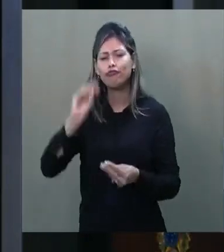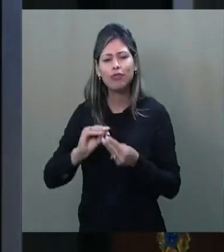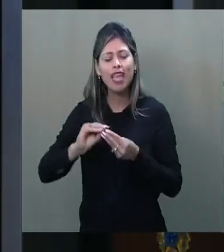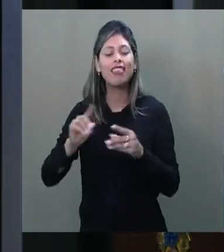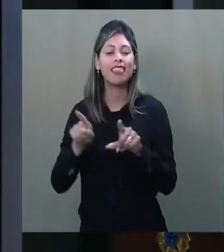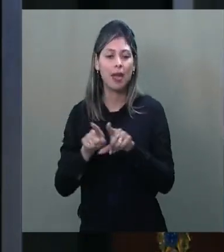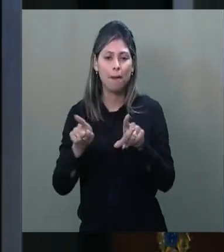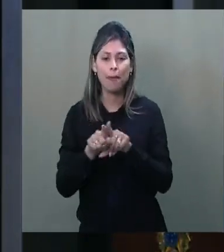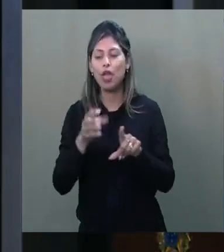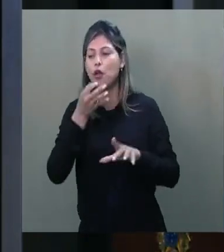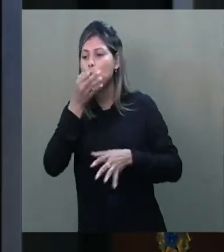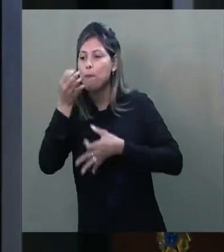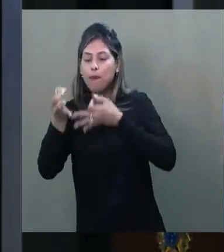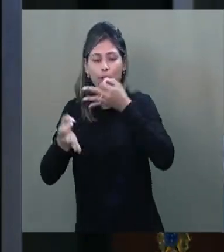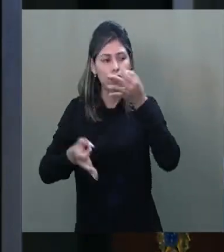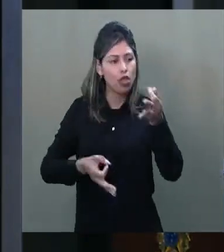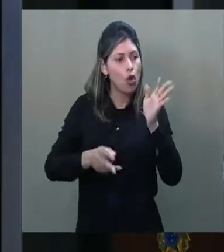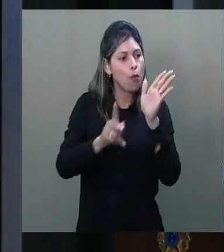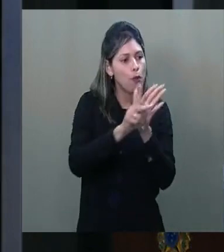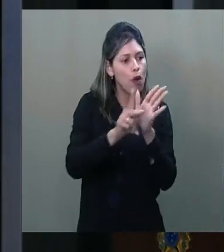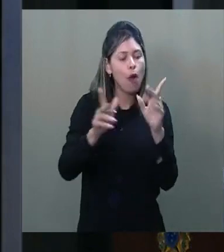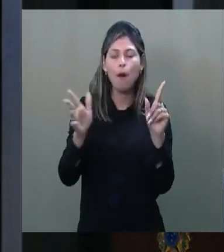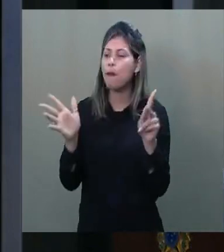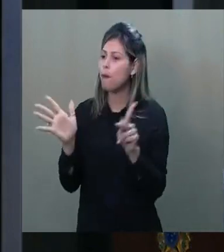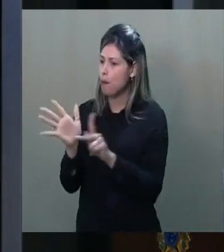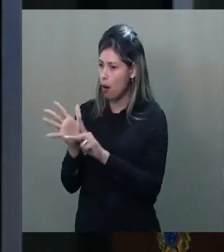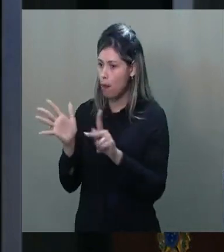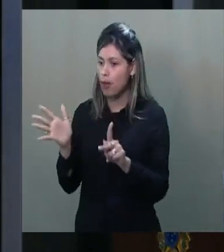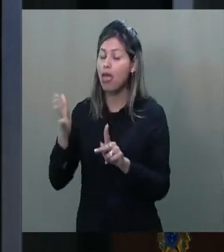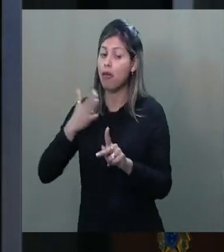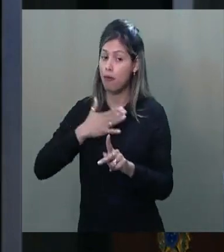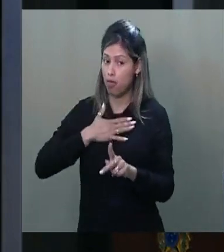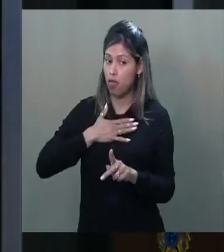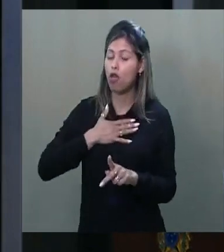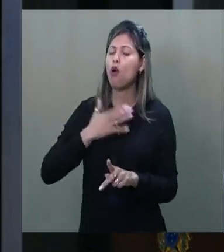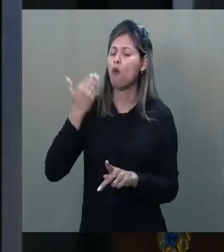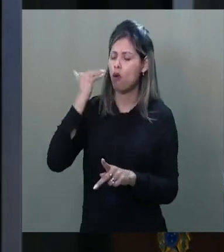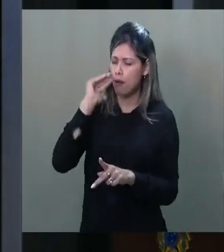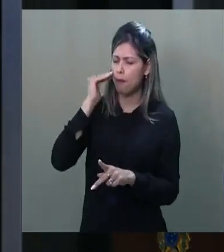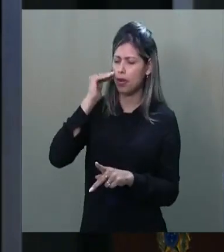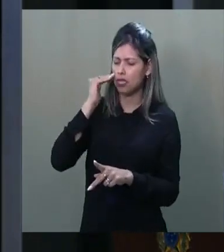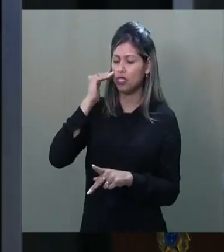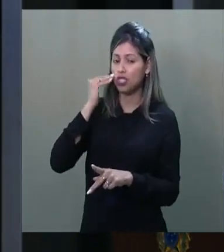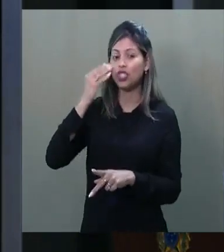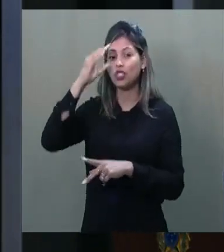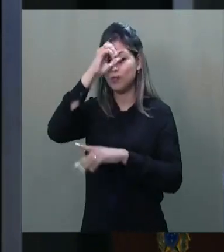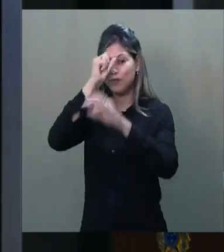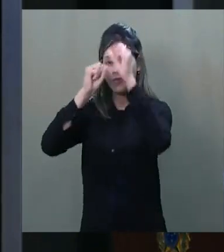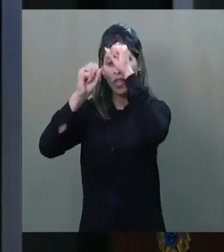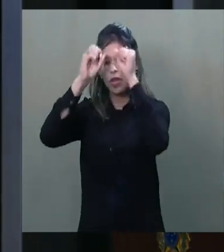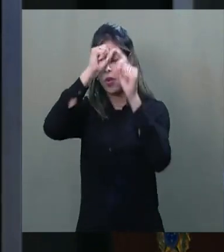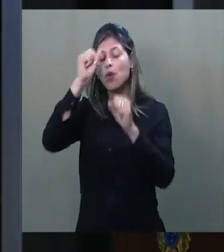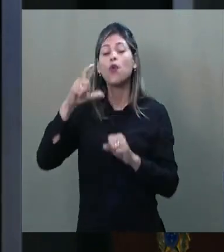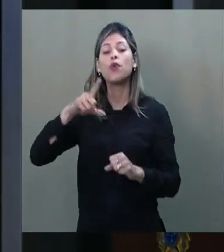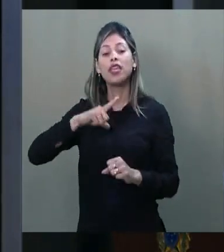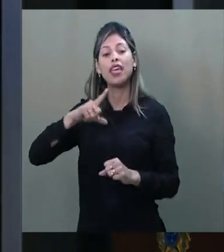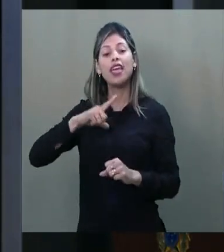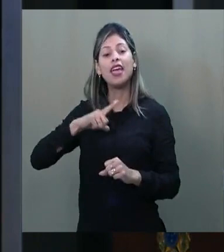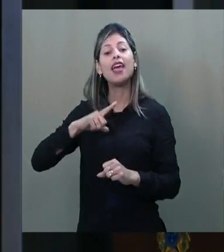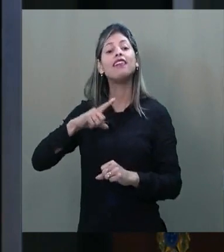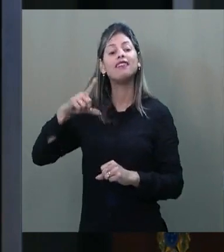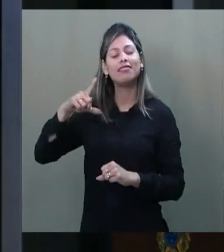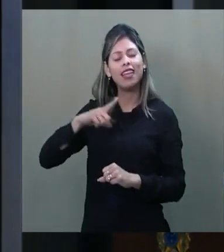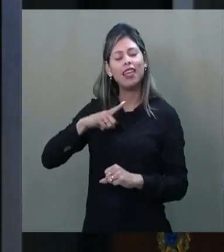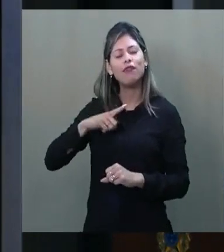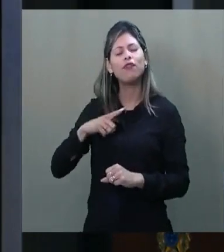argumentos. Me fez uma pessoa muito melhor, ensinamentos que carregarei comigo por toda a minha vida.